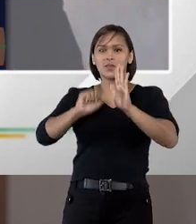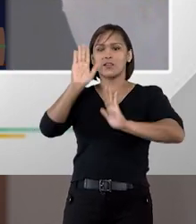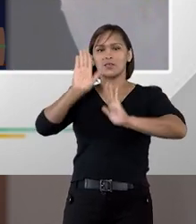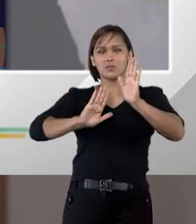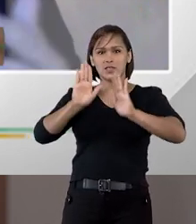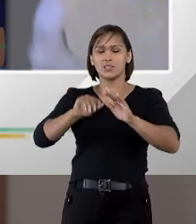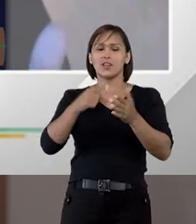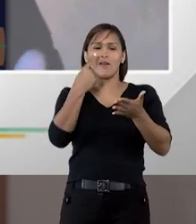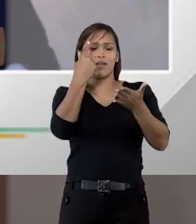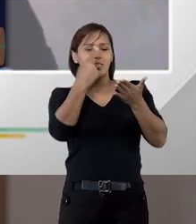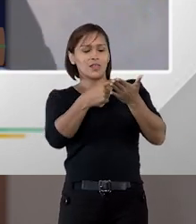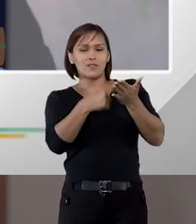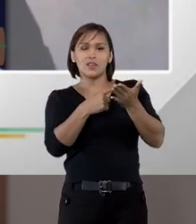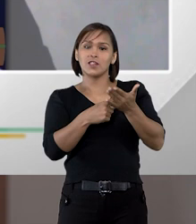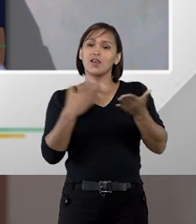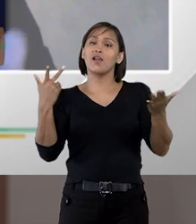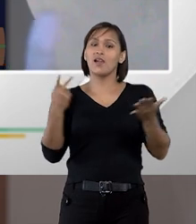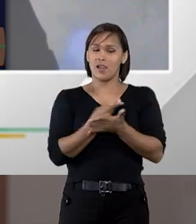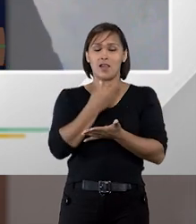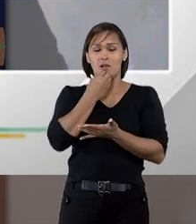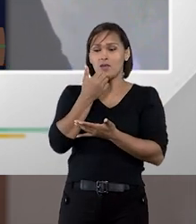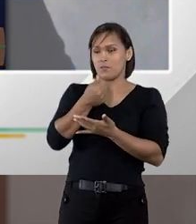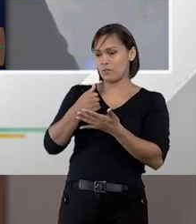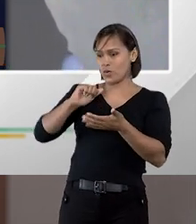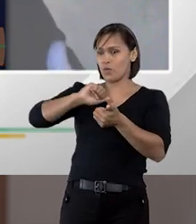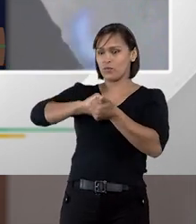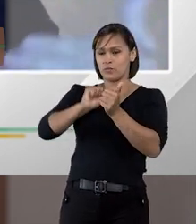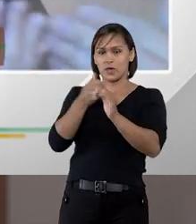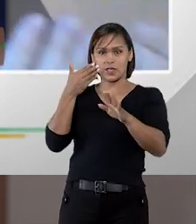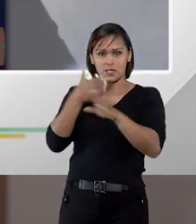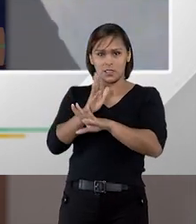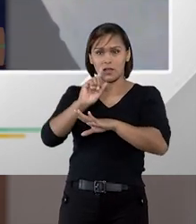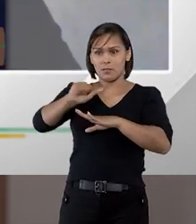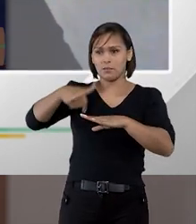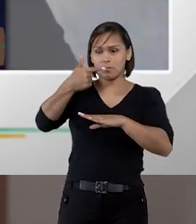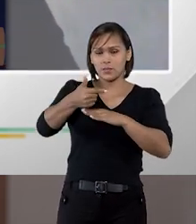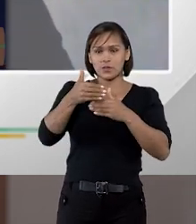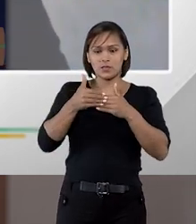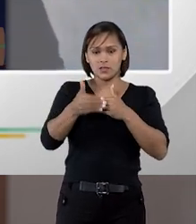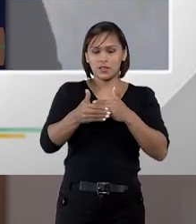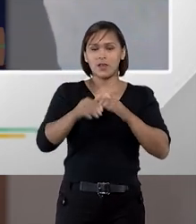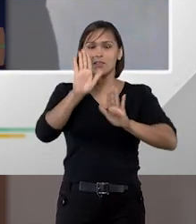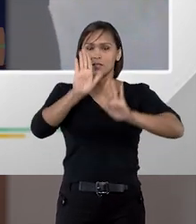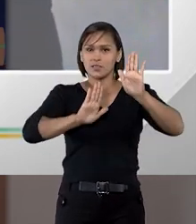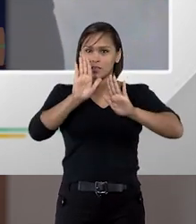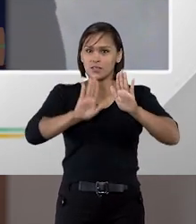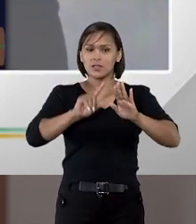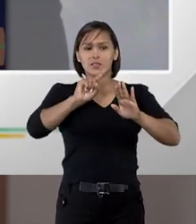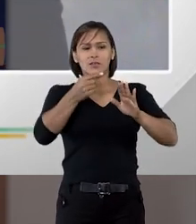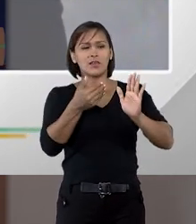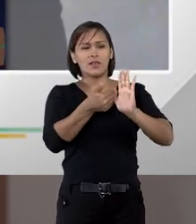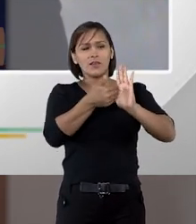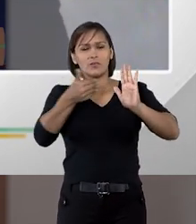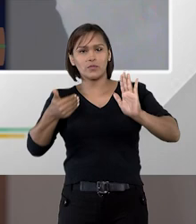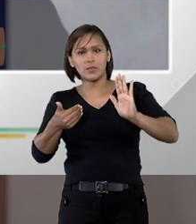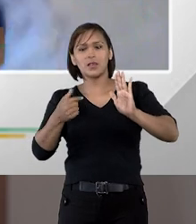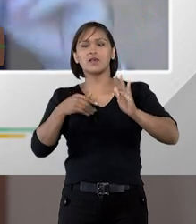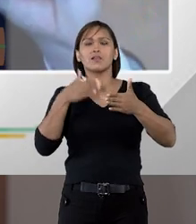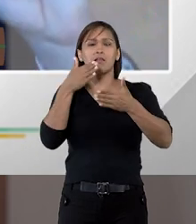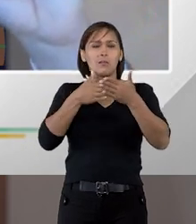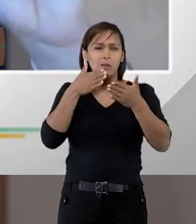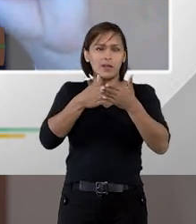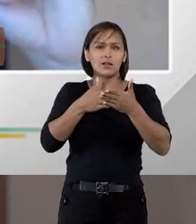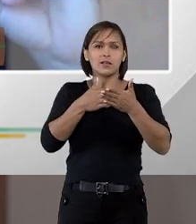e aí se definia aqueles que foram habilitados e passariam para a próxima etapa da licitação e aqueles que seriam inabilitados e